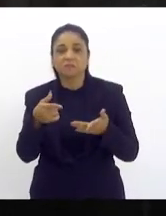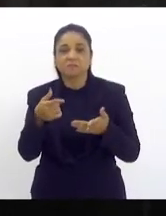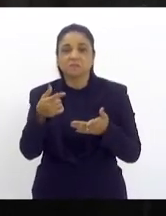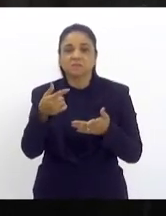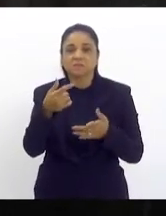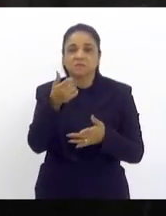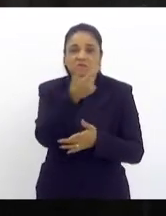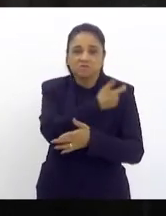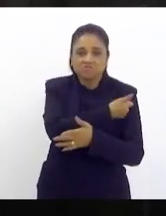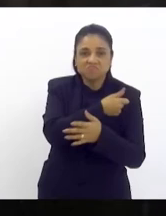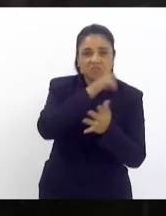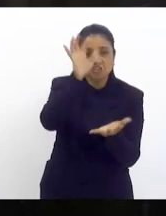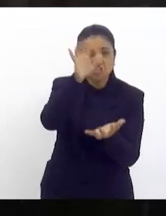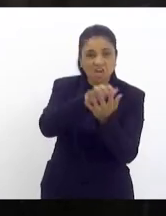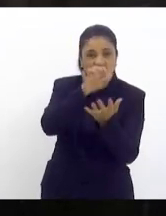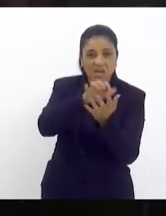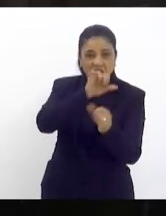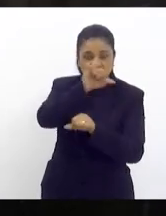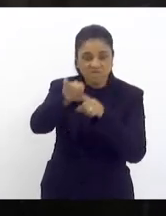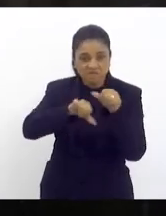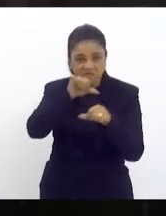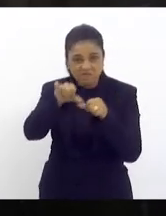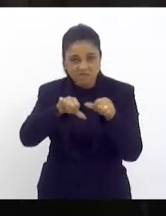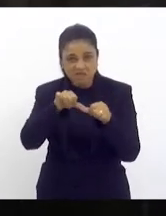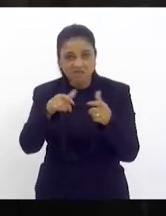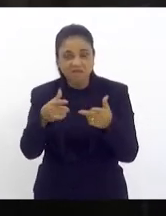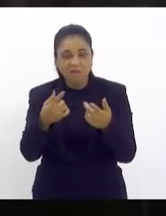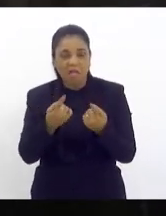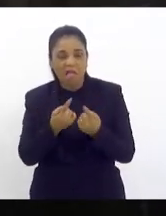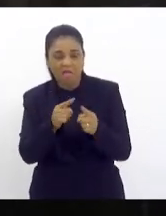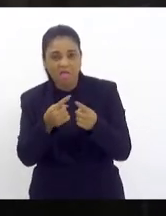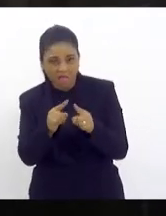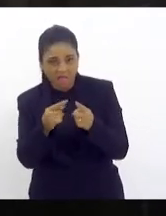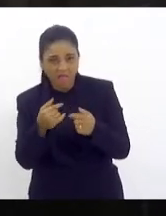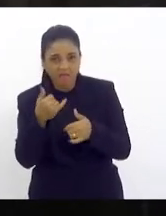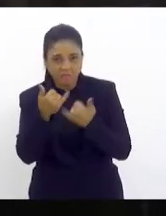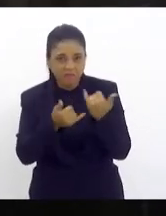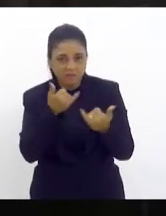atuando no máximo da insensibilidade em relação